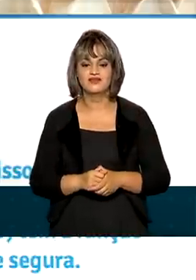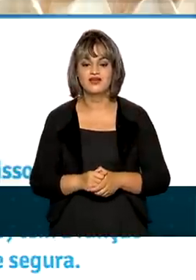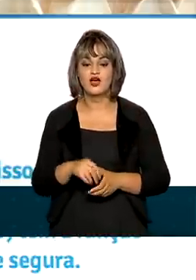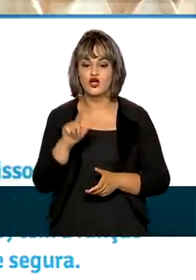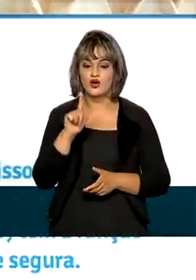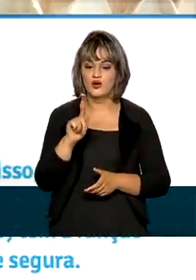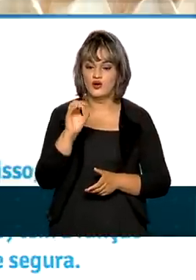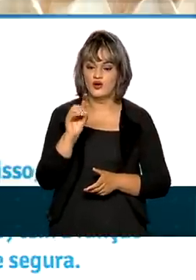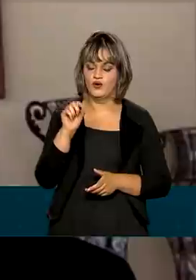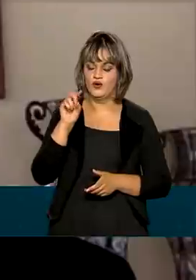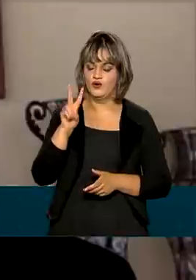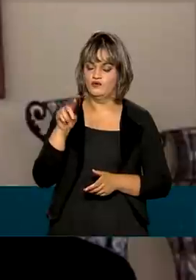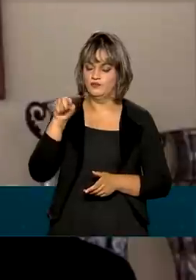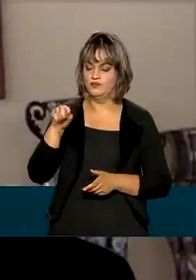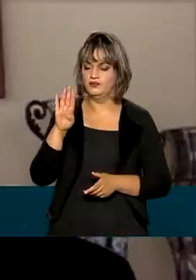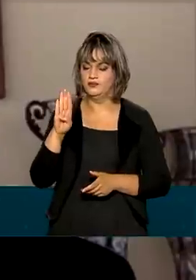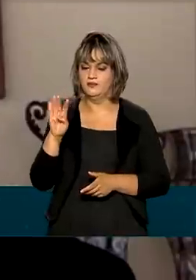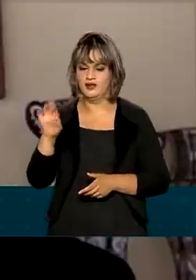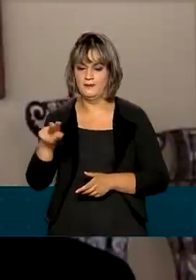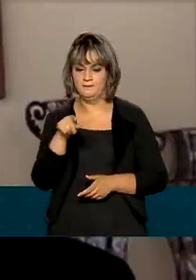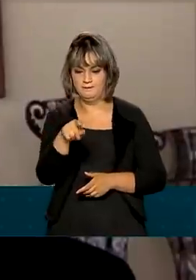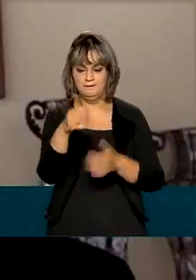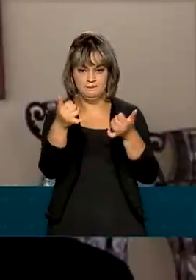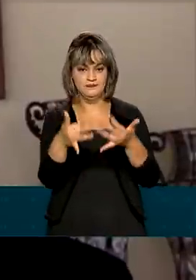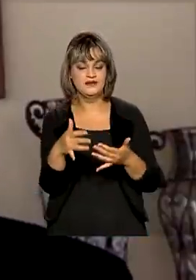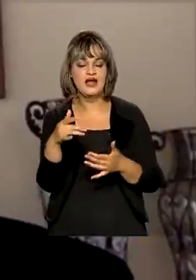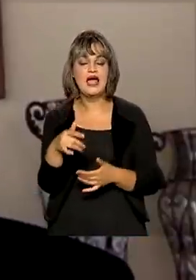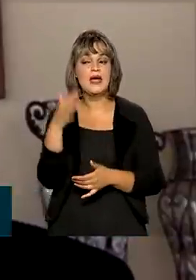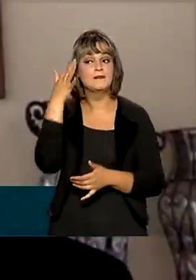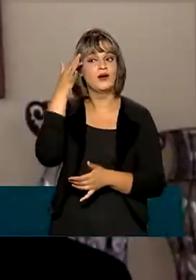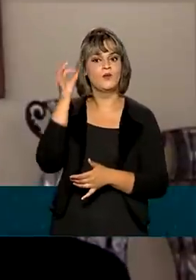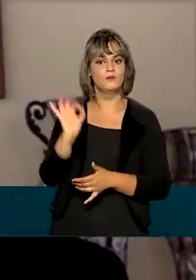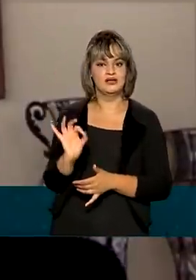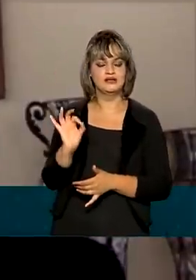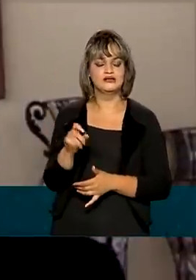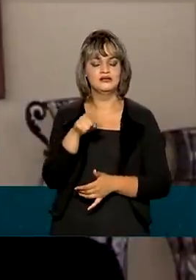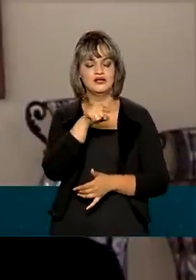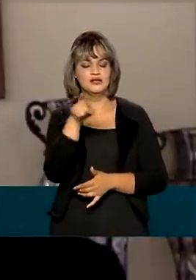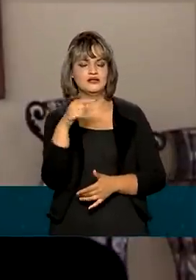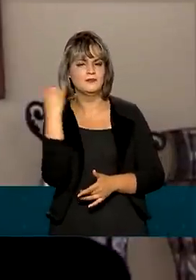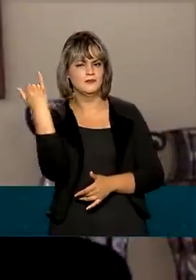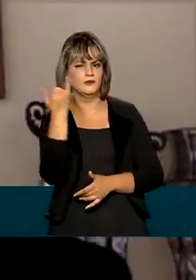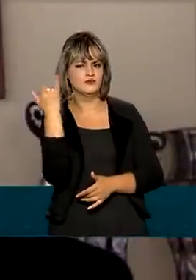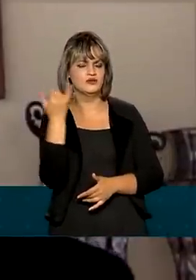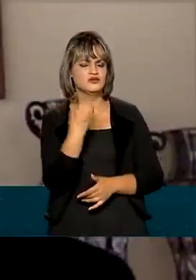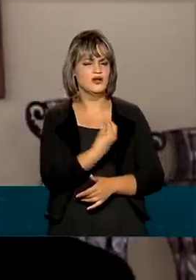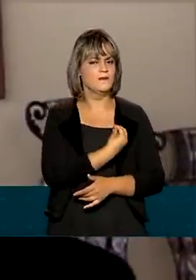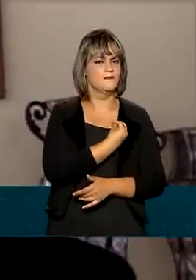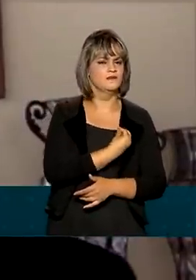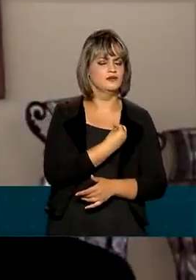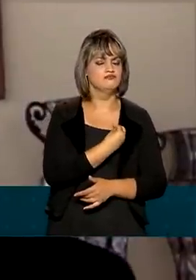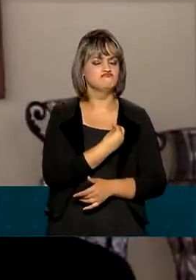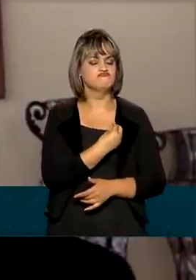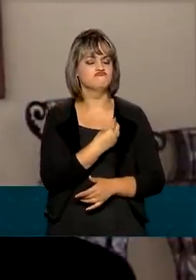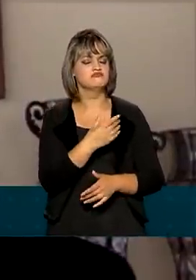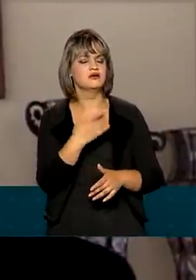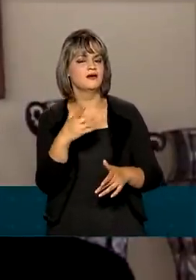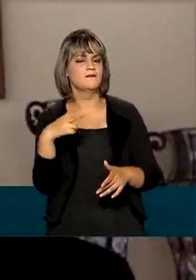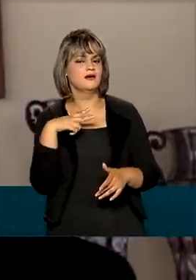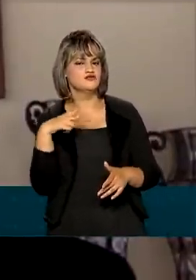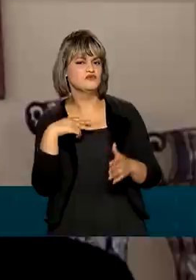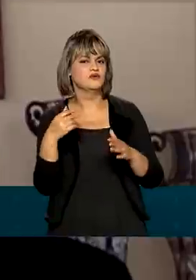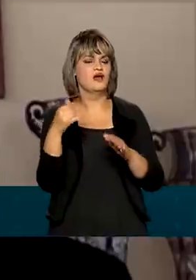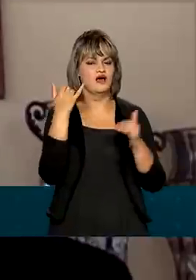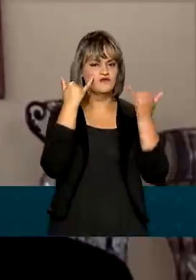gov.br. De uma forma que ele compreenda o quão importante são seus dados pessoais, o quão